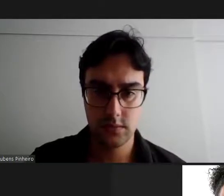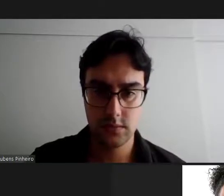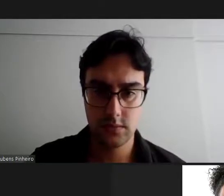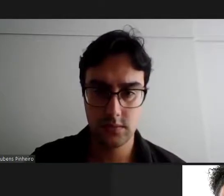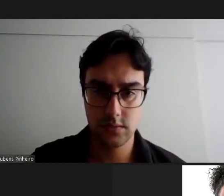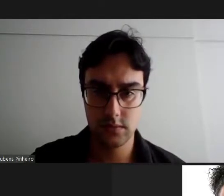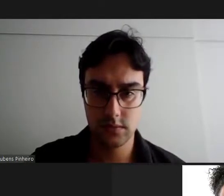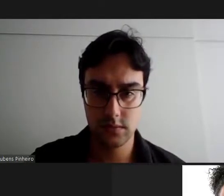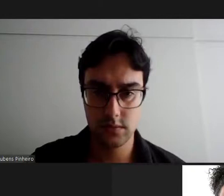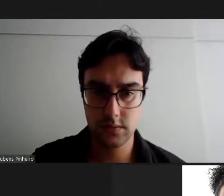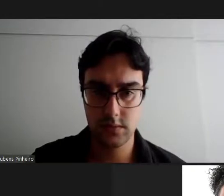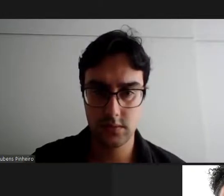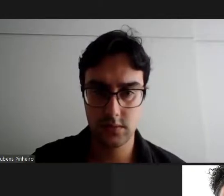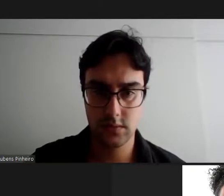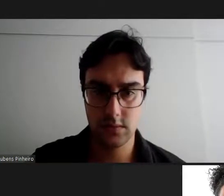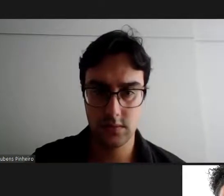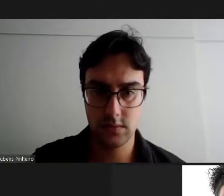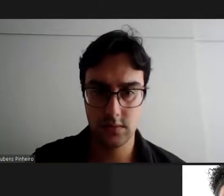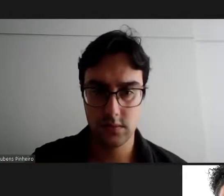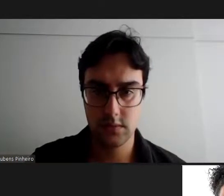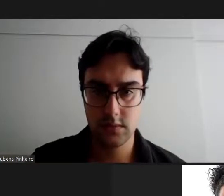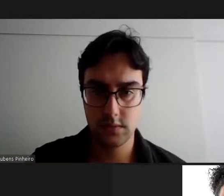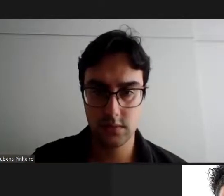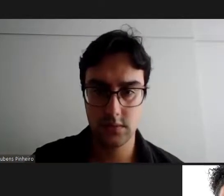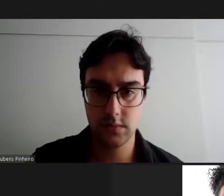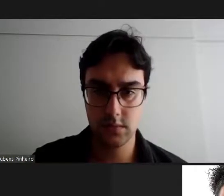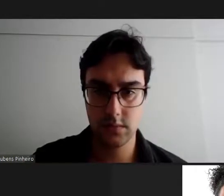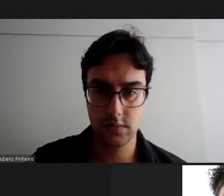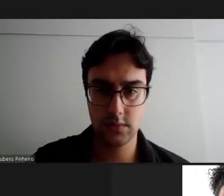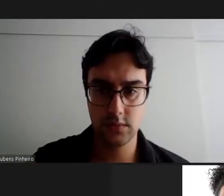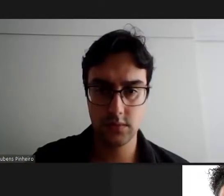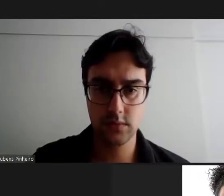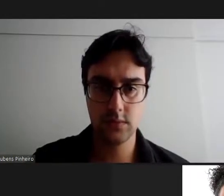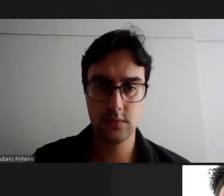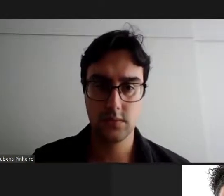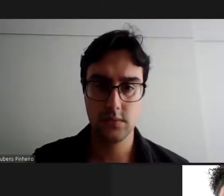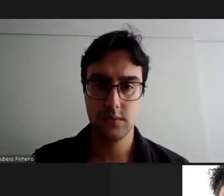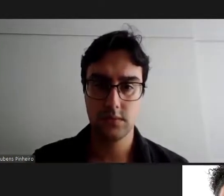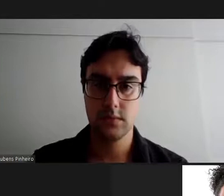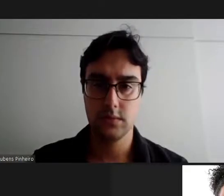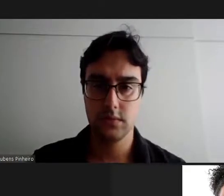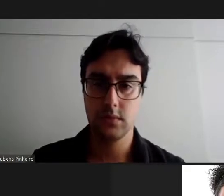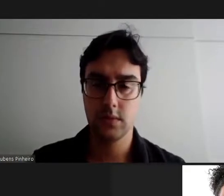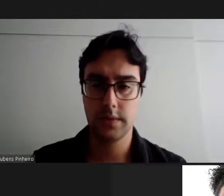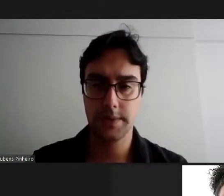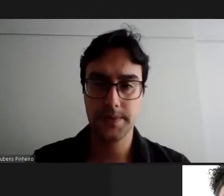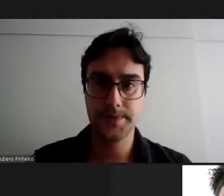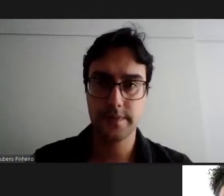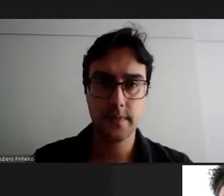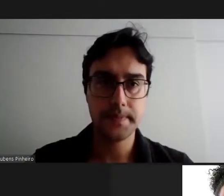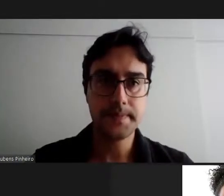Nós nos reunimos aqui, mesmo que à distância, para comemorar os 156 anos de